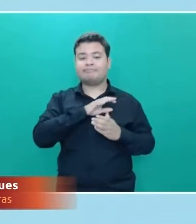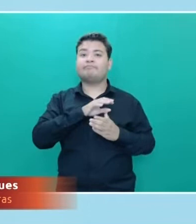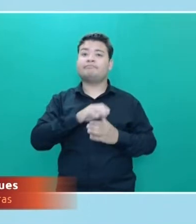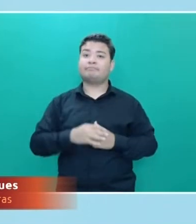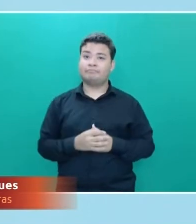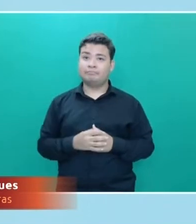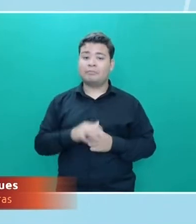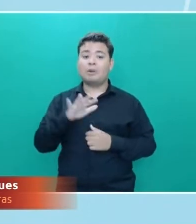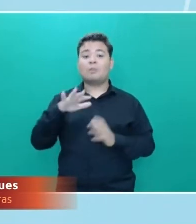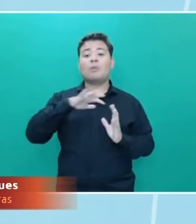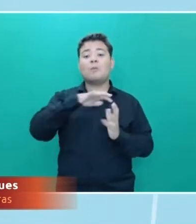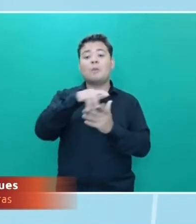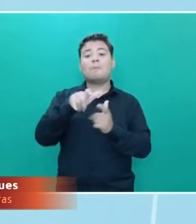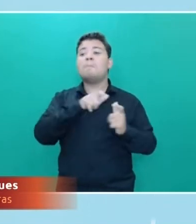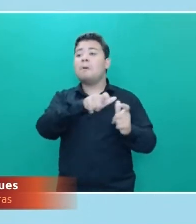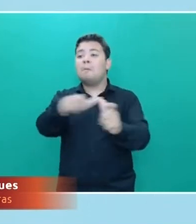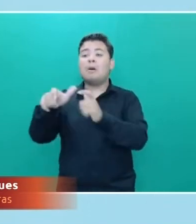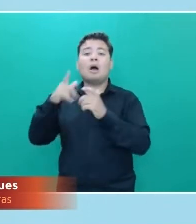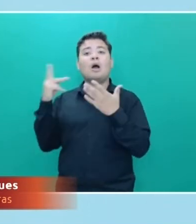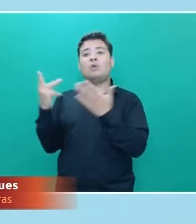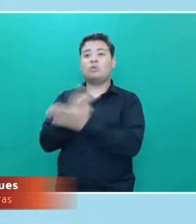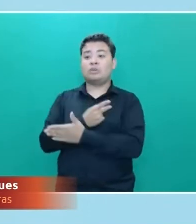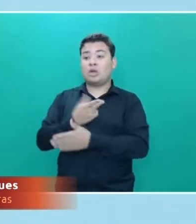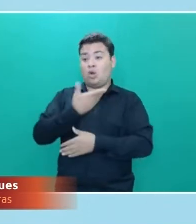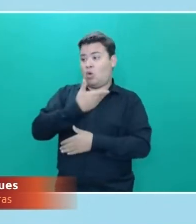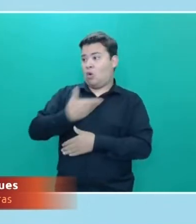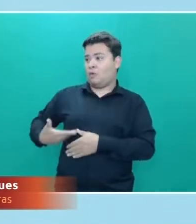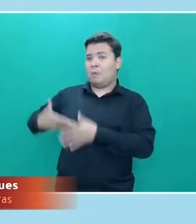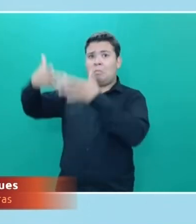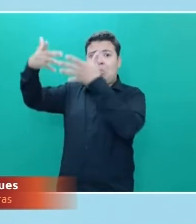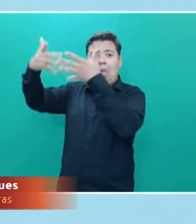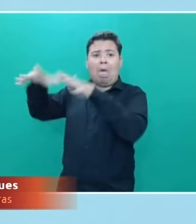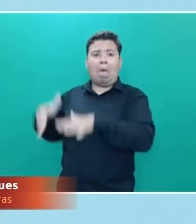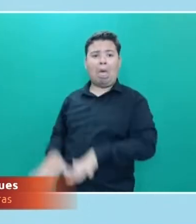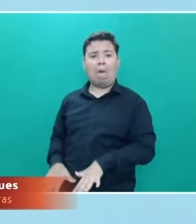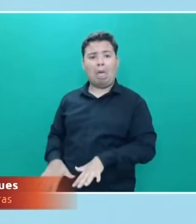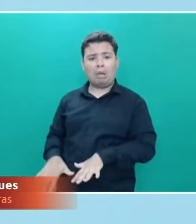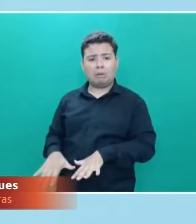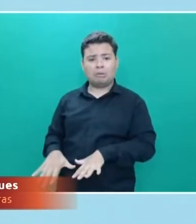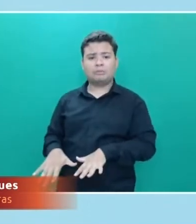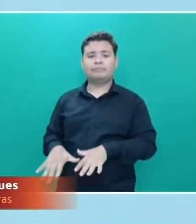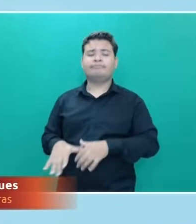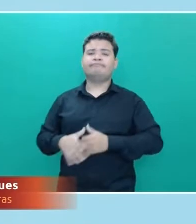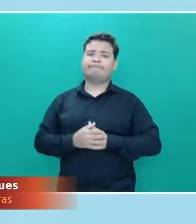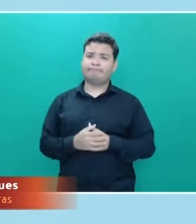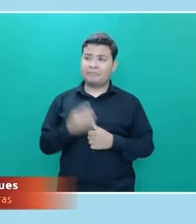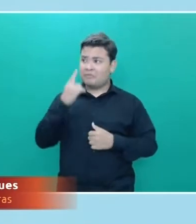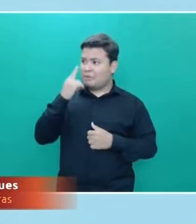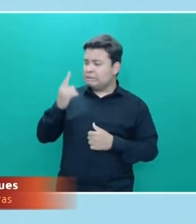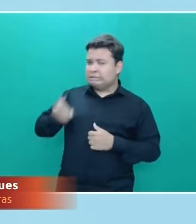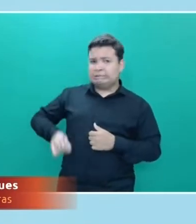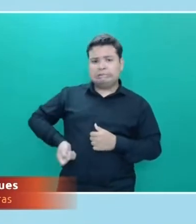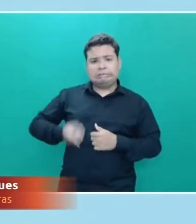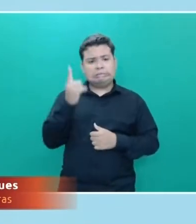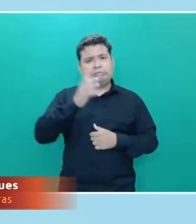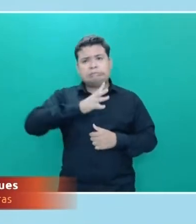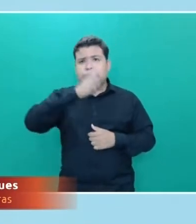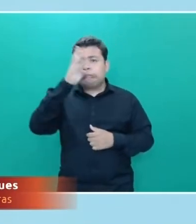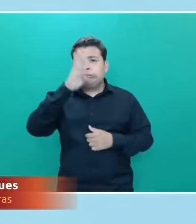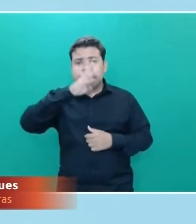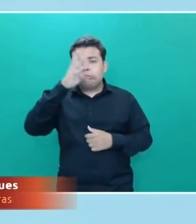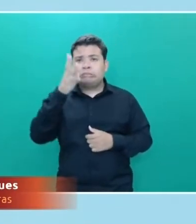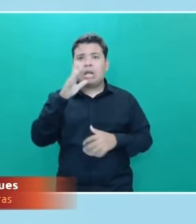lugares do mundo, tem derrubado governos. Então, veja bem o absurdo. Às vezes, uma mensagem que você acha